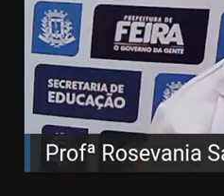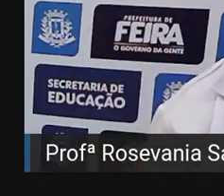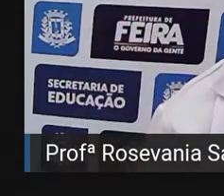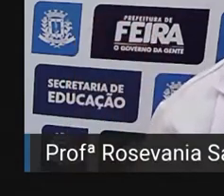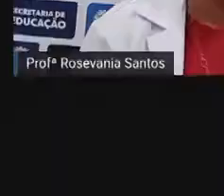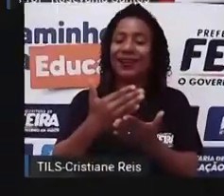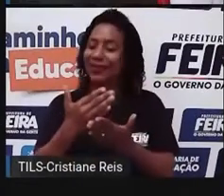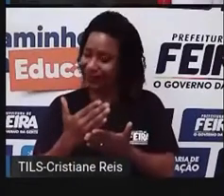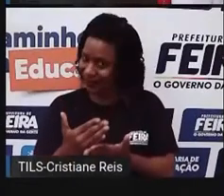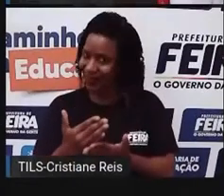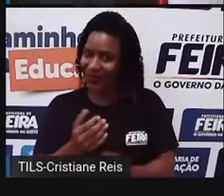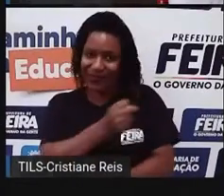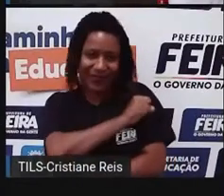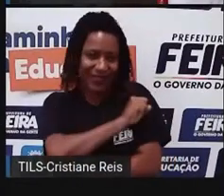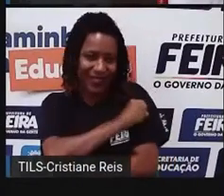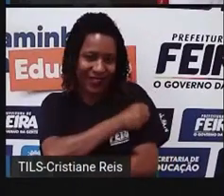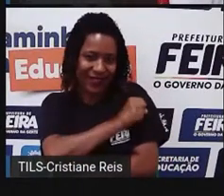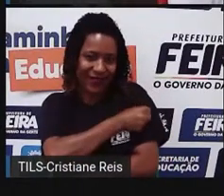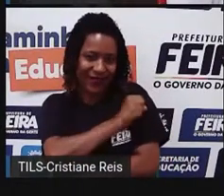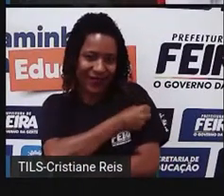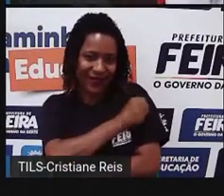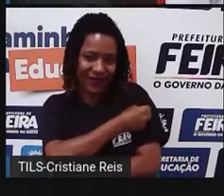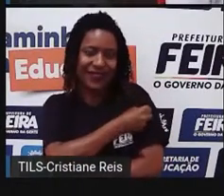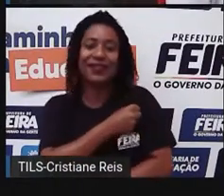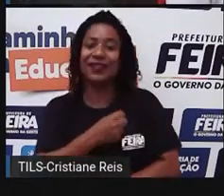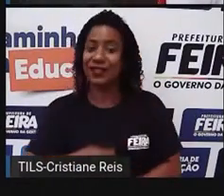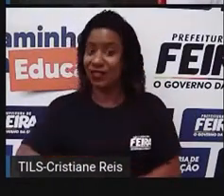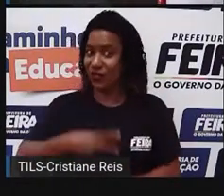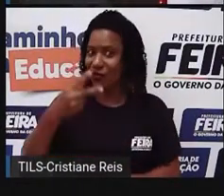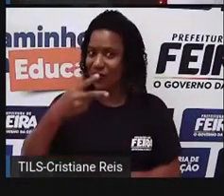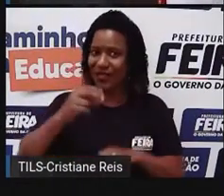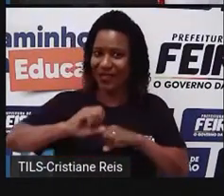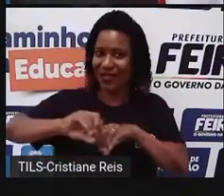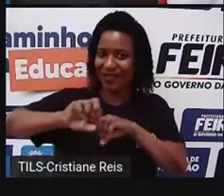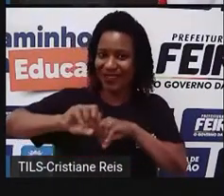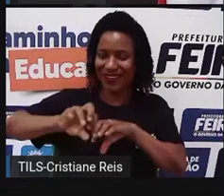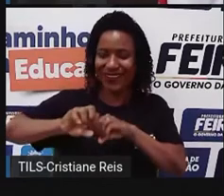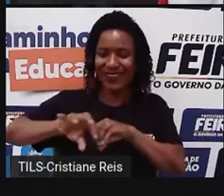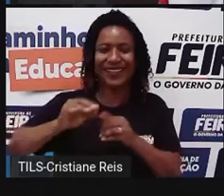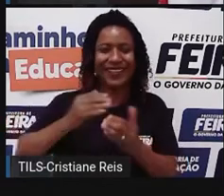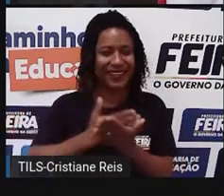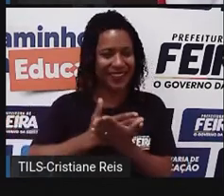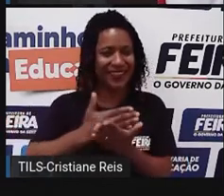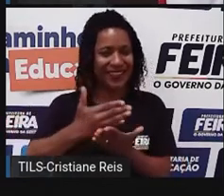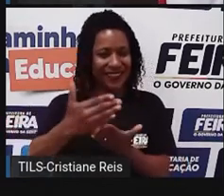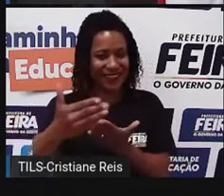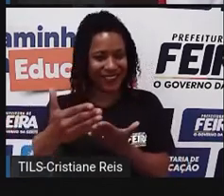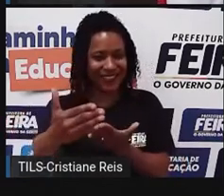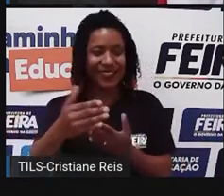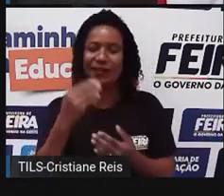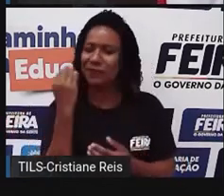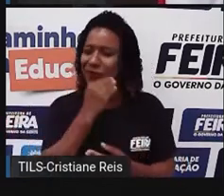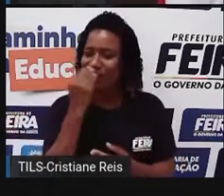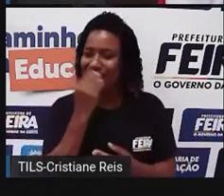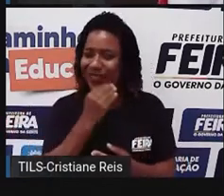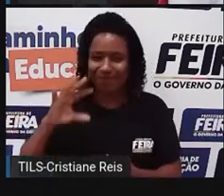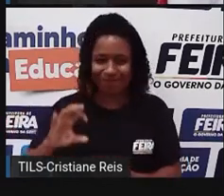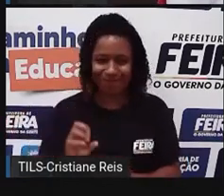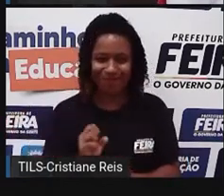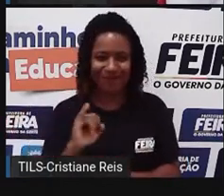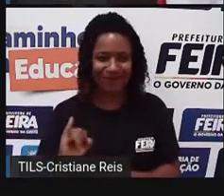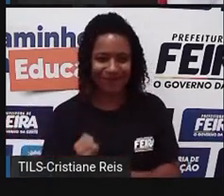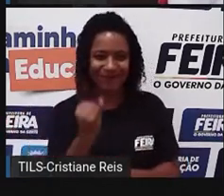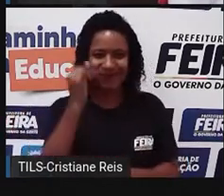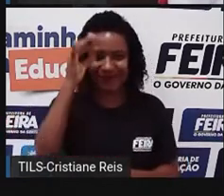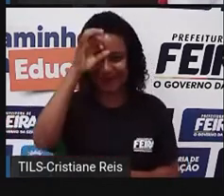do oitavo ano e a nossa segunda aula. Sejam bem-vindos à aula de hoje, espero que você possa aproveitar da melhor forma possível,